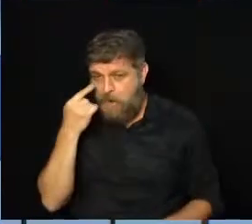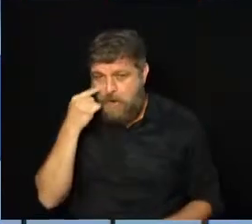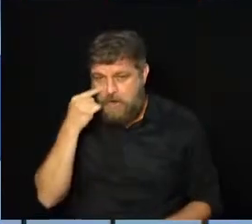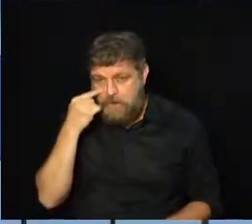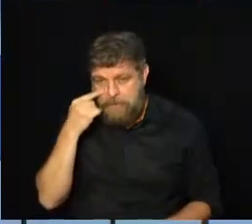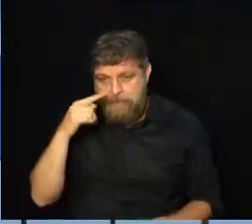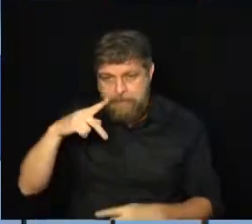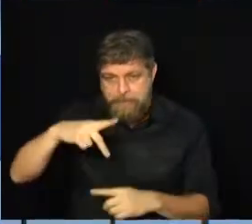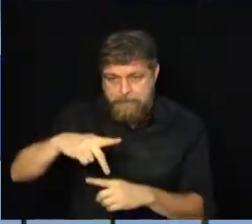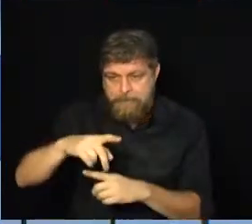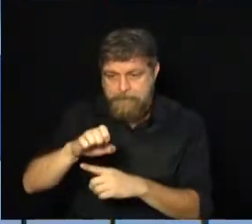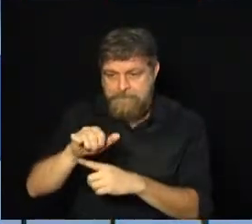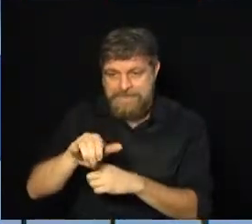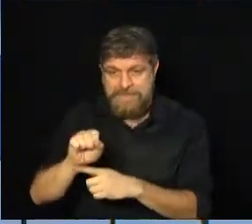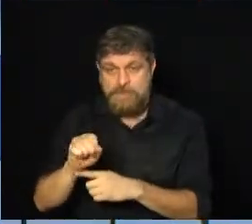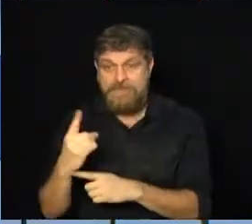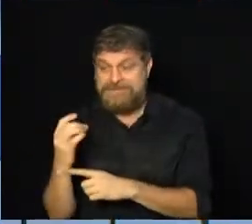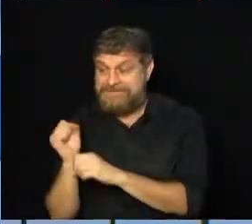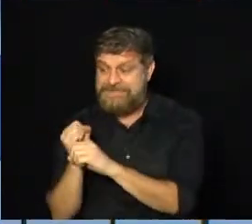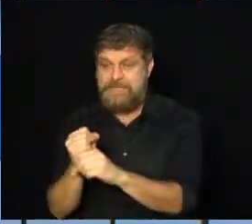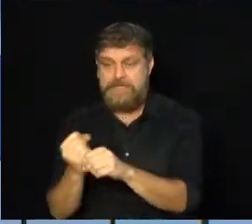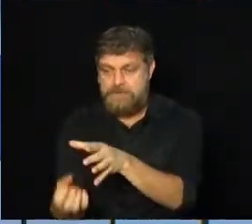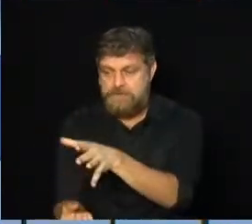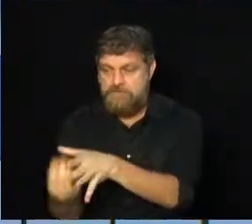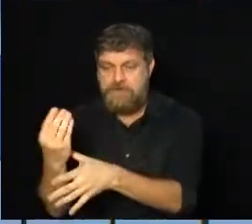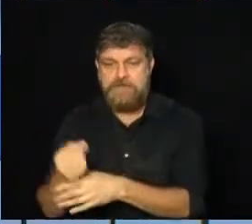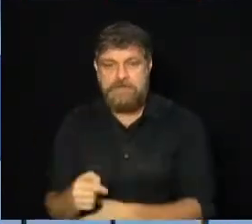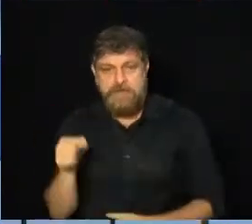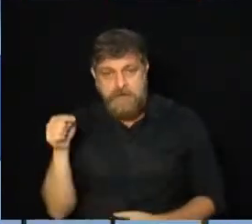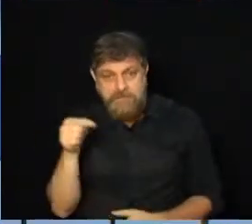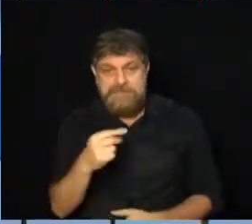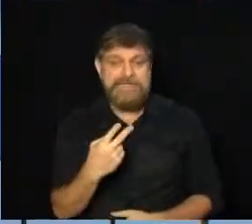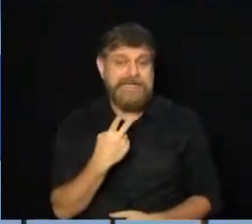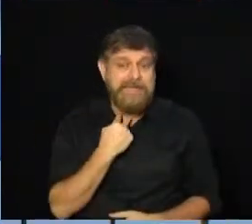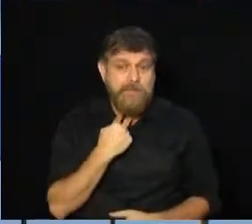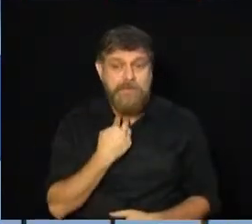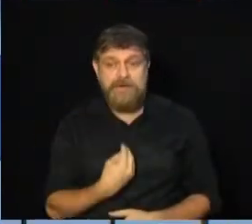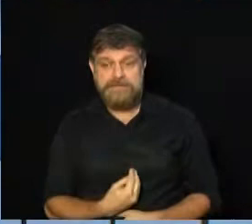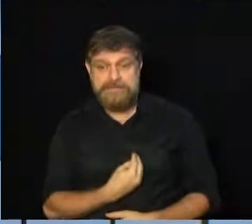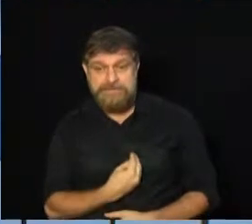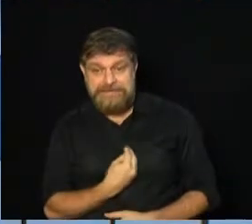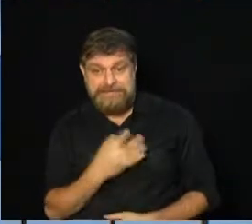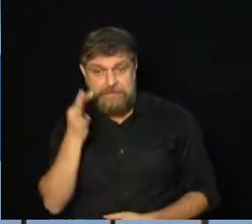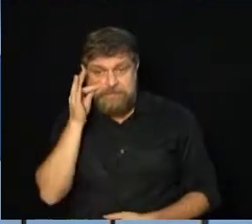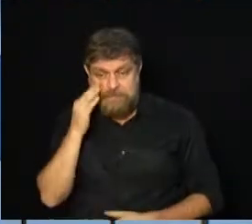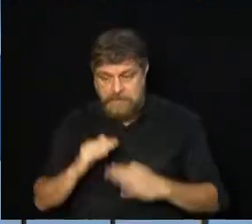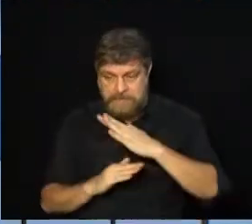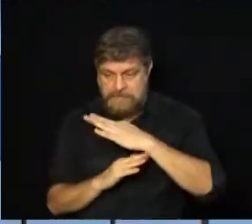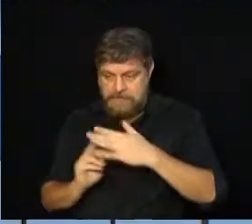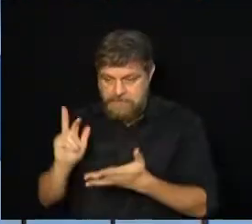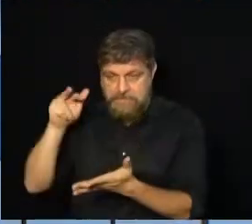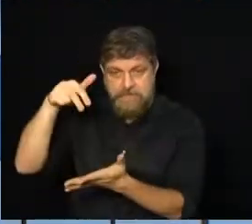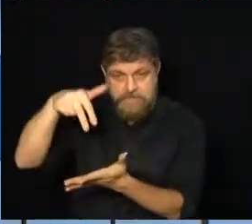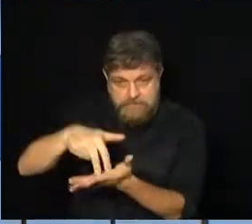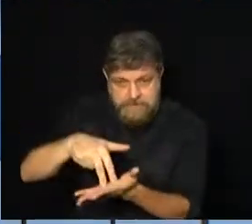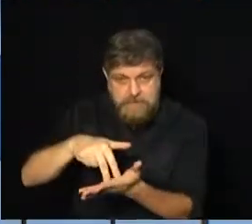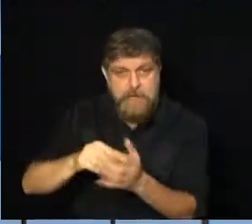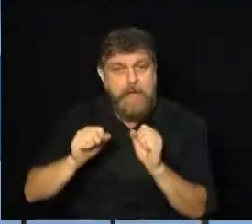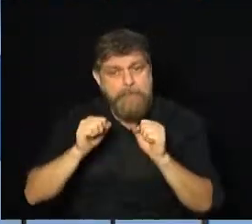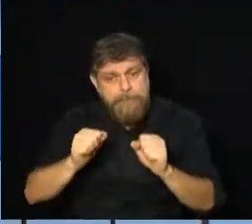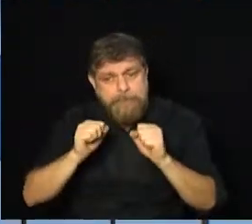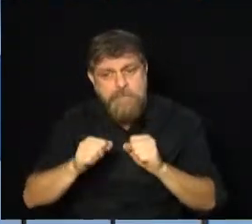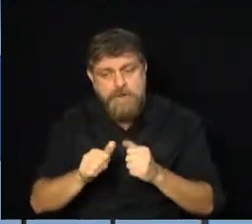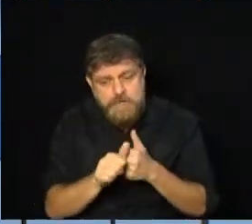centenário de sua fundação. E você, caso não possa vir presencialmente à Câmara participar dos eventos,